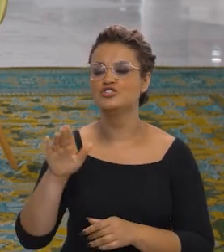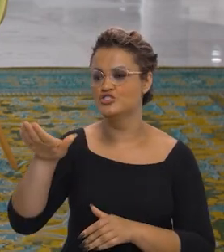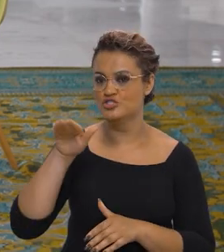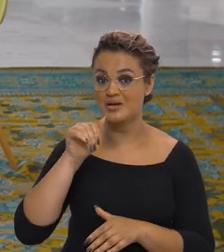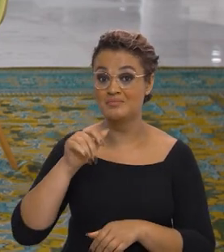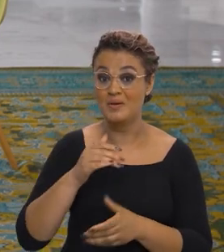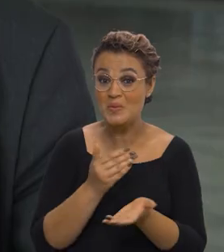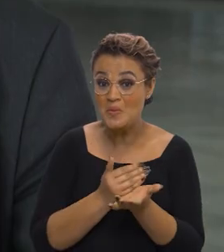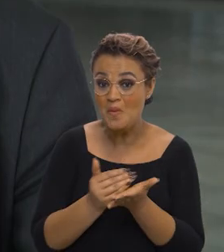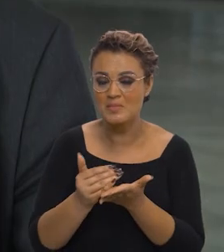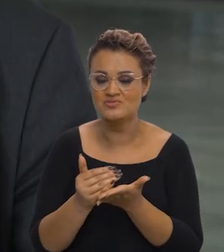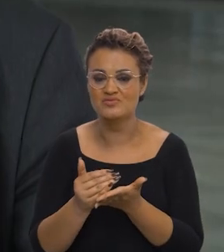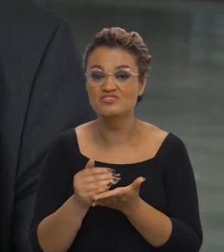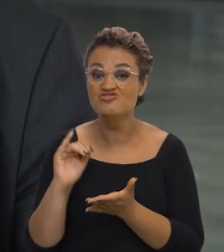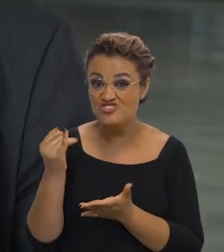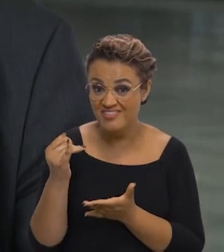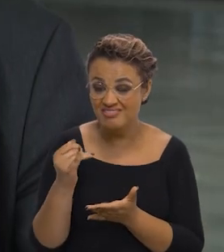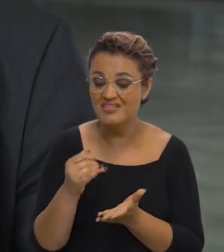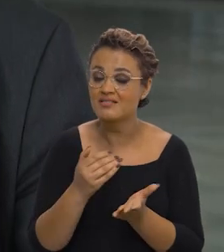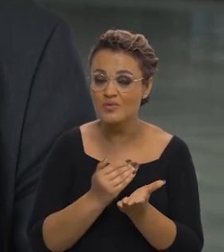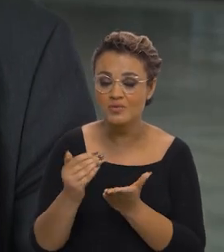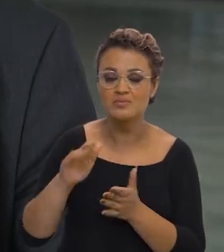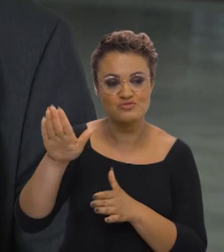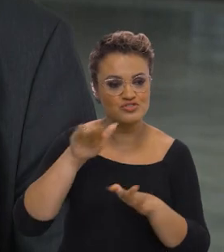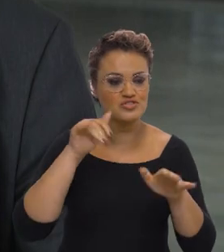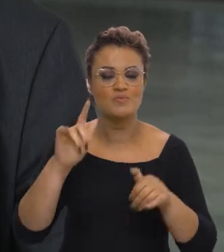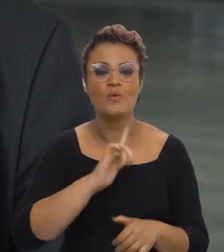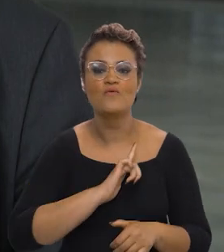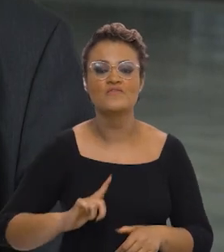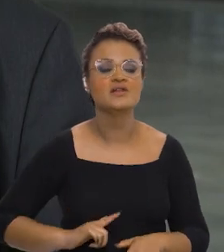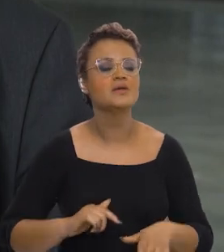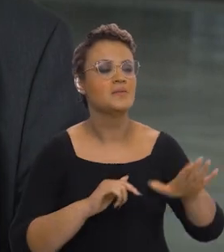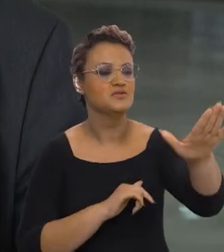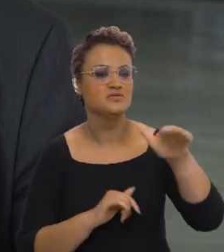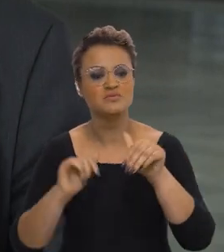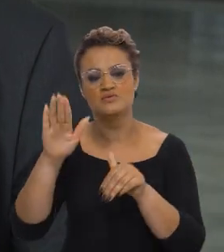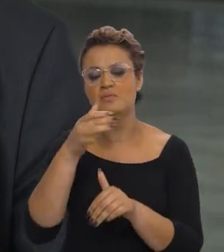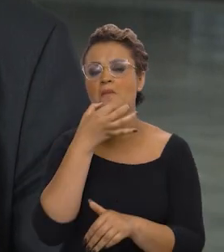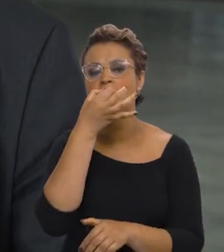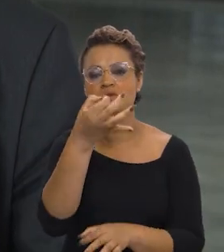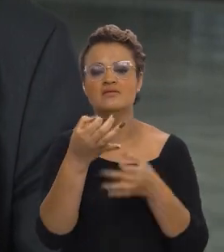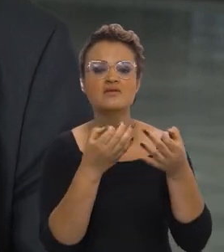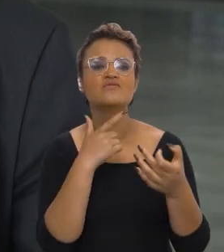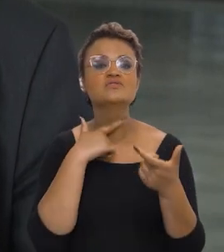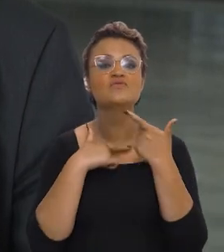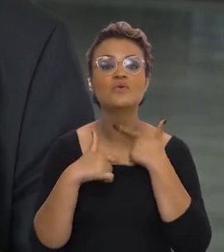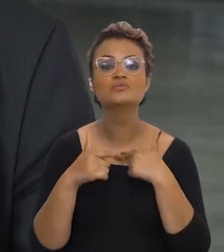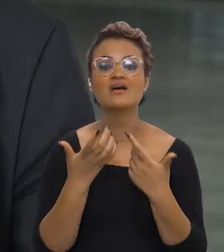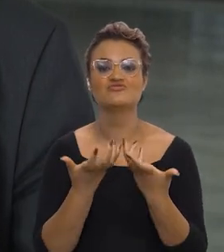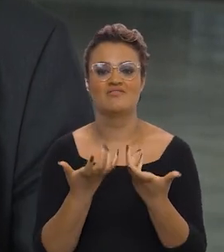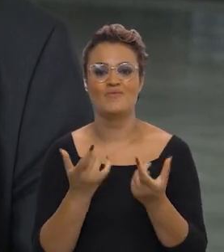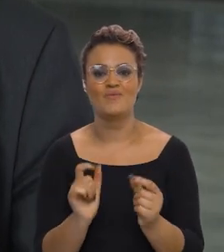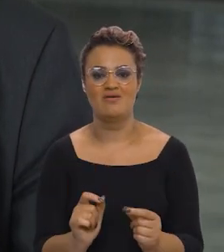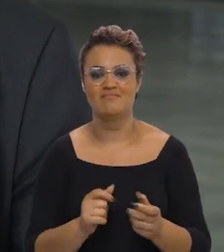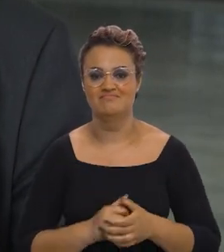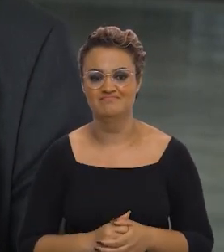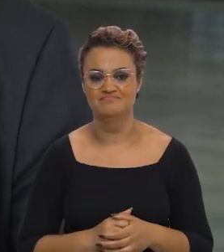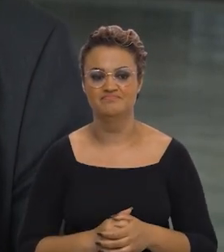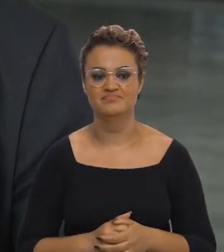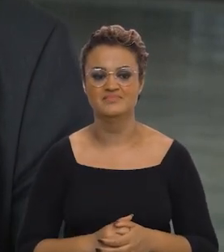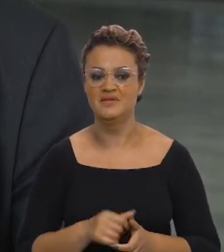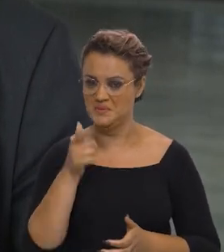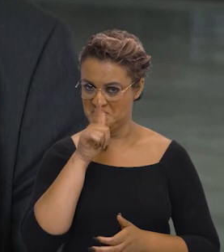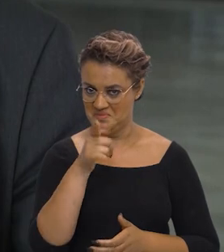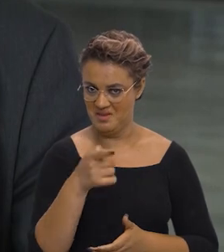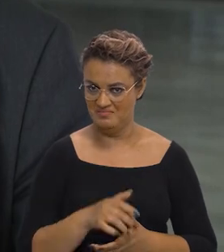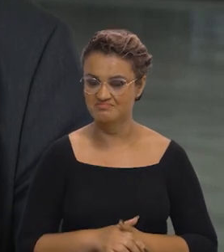esse. Chamar logo no início os governadores para ouvir os governadores das suas principais demandas. E